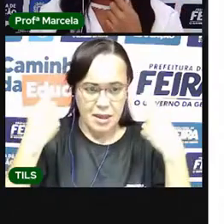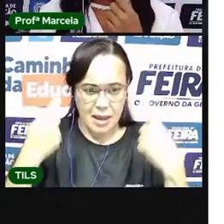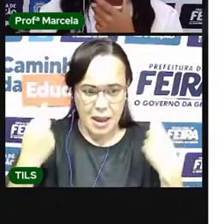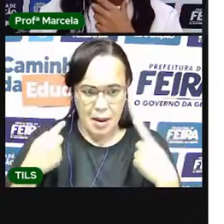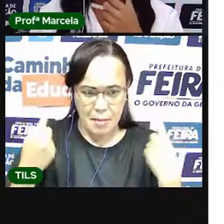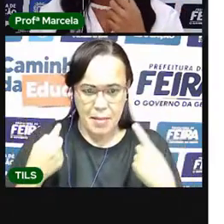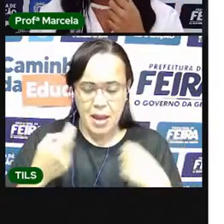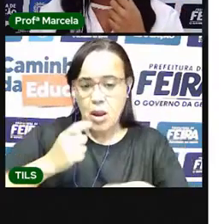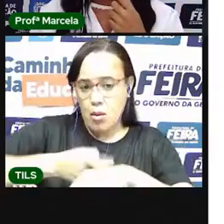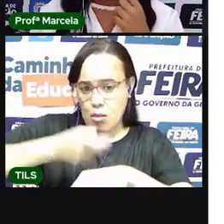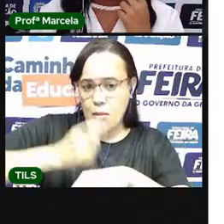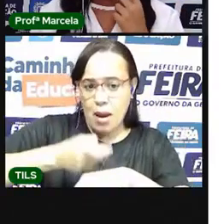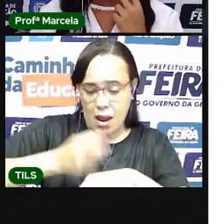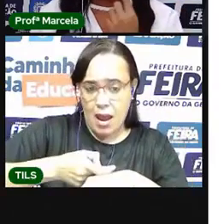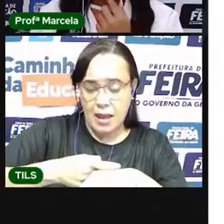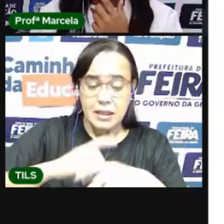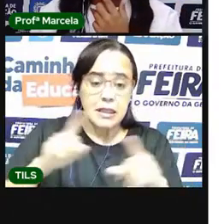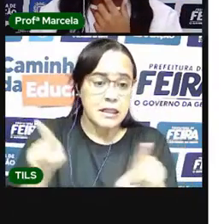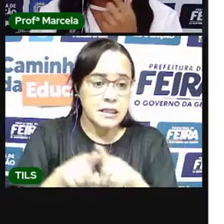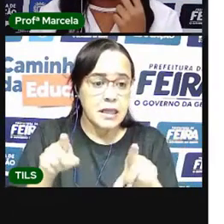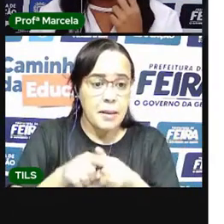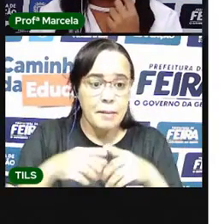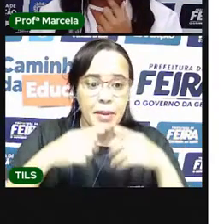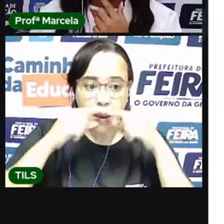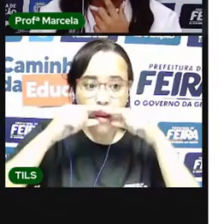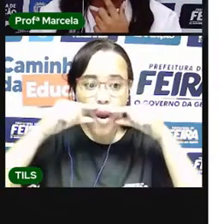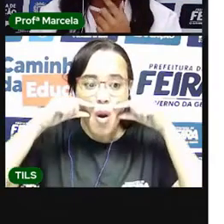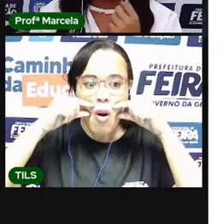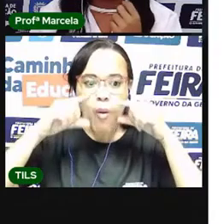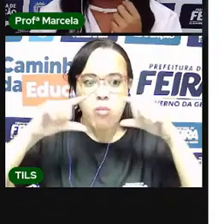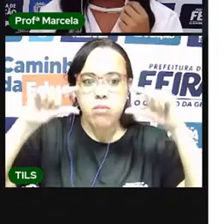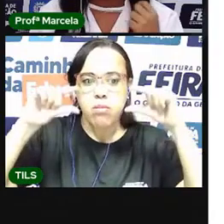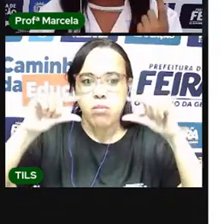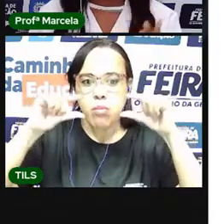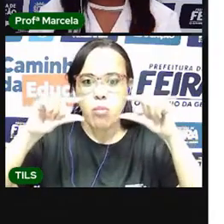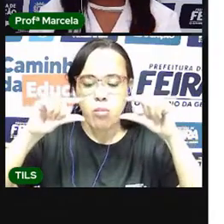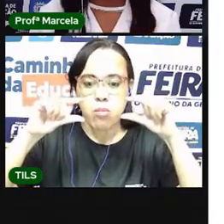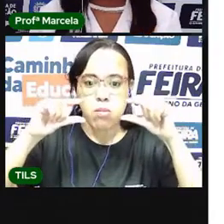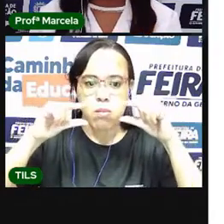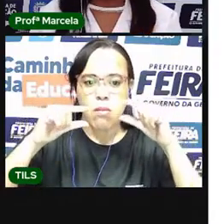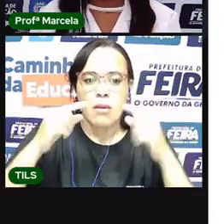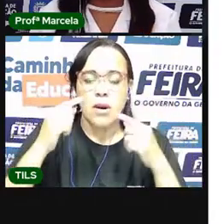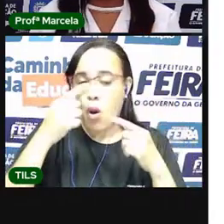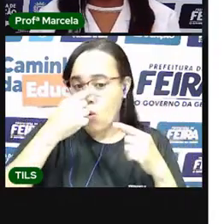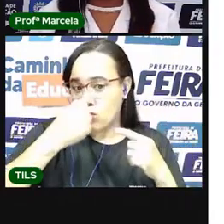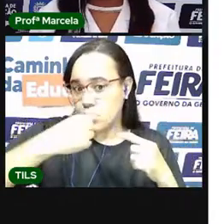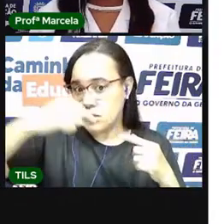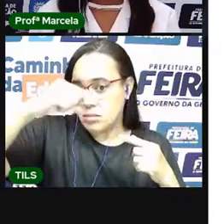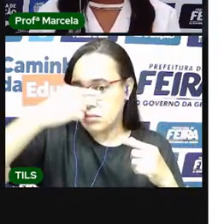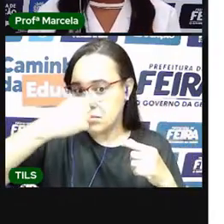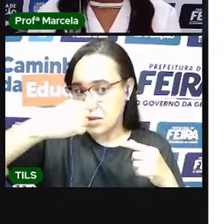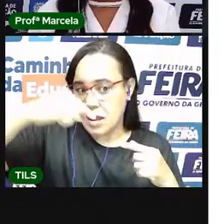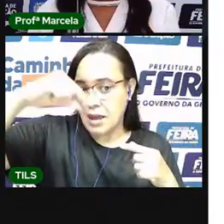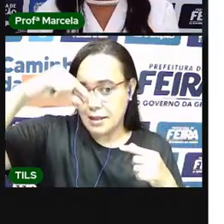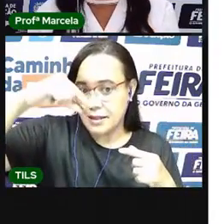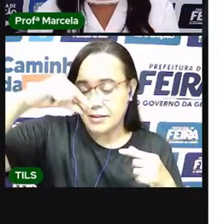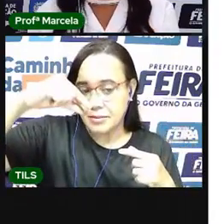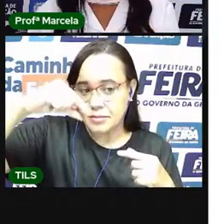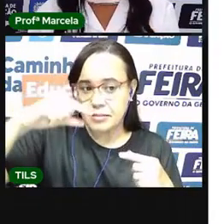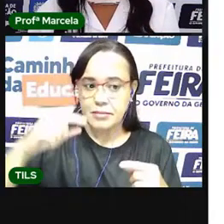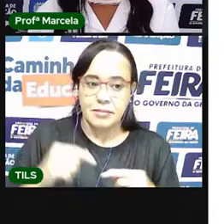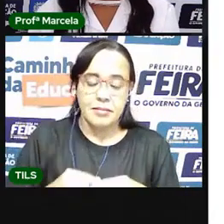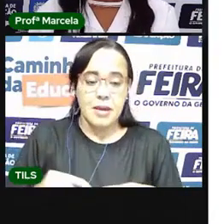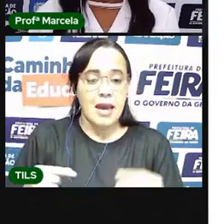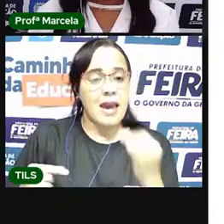os traços mais grossos, os lábios com traços grossos, nariz mais arredondado. Eu, por